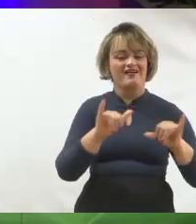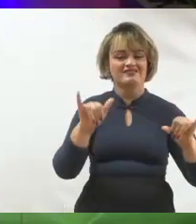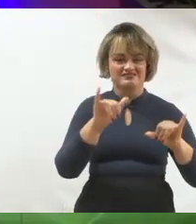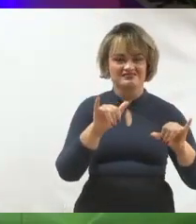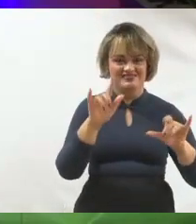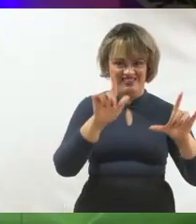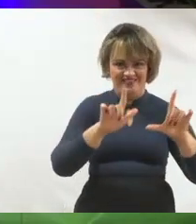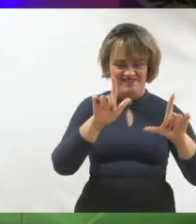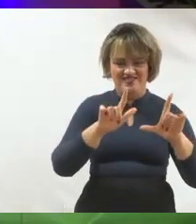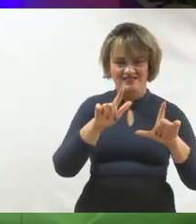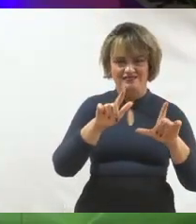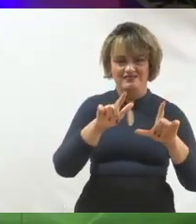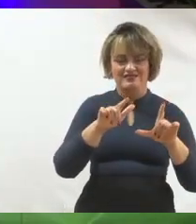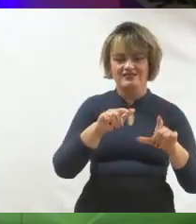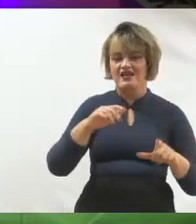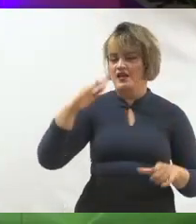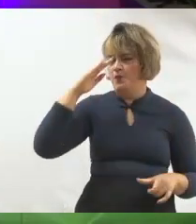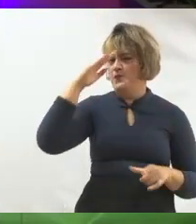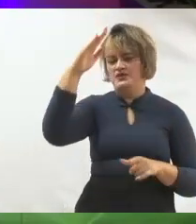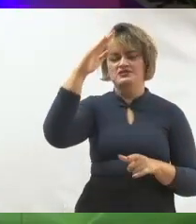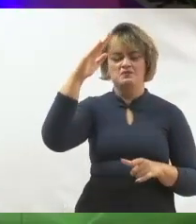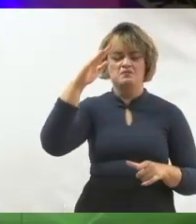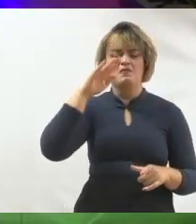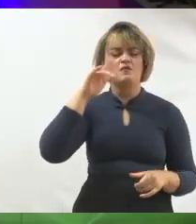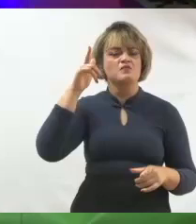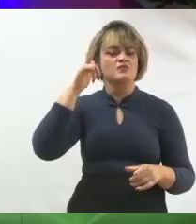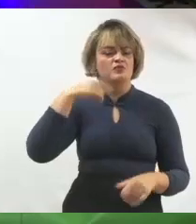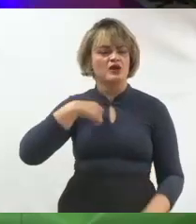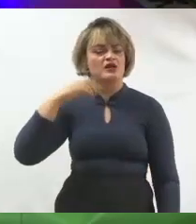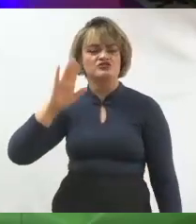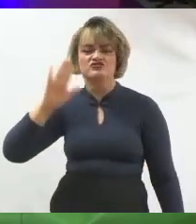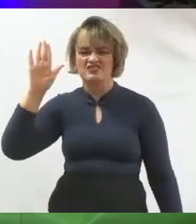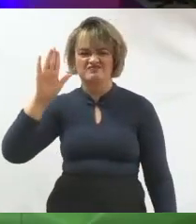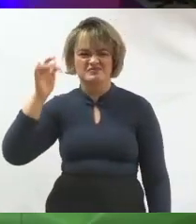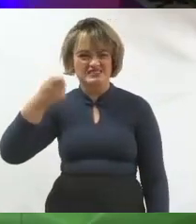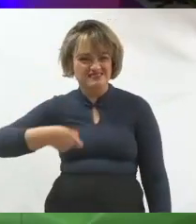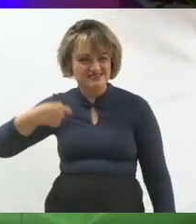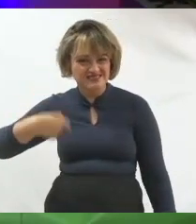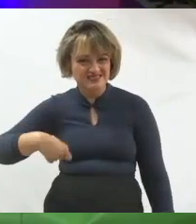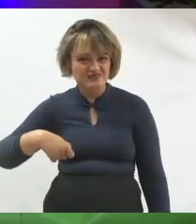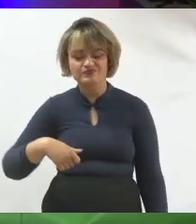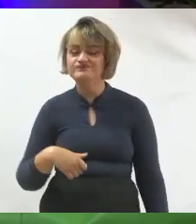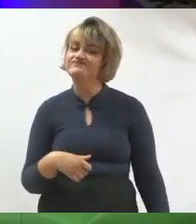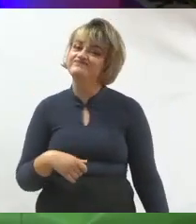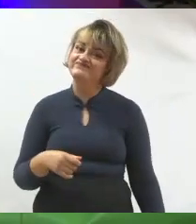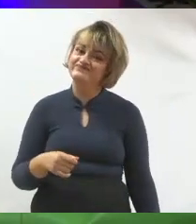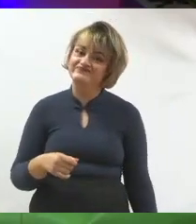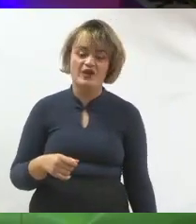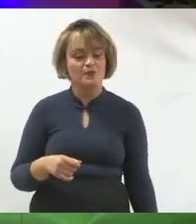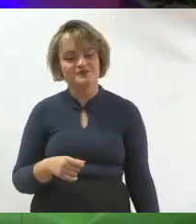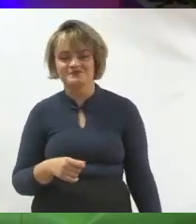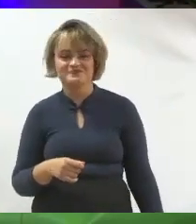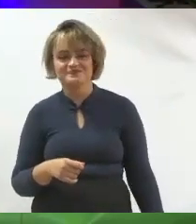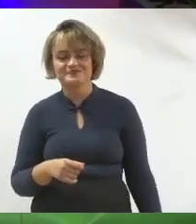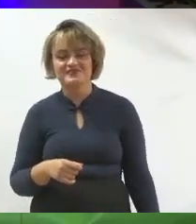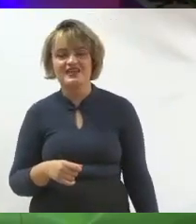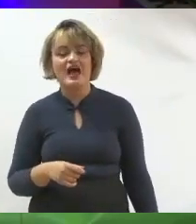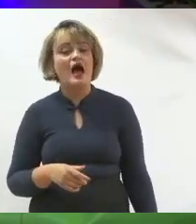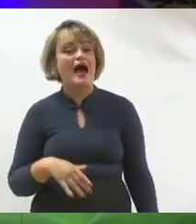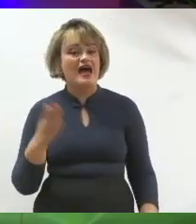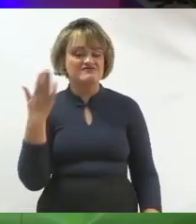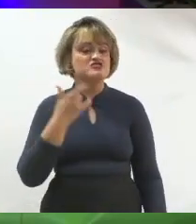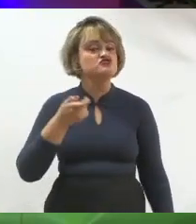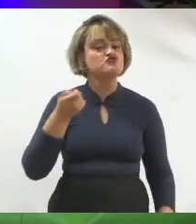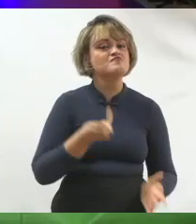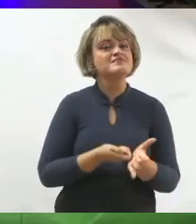soberana numa campanha eleitoral. Acabou aquele tempo em que a gente coloca goela abaixo